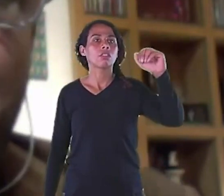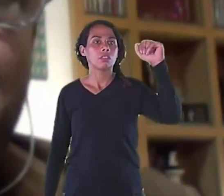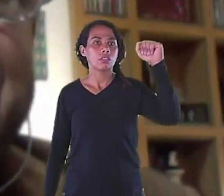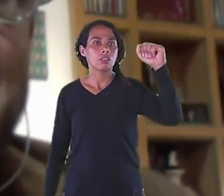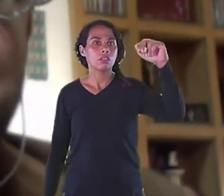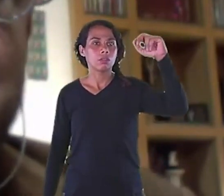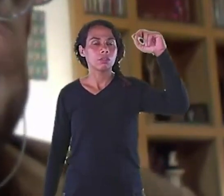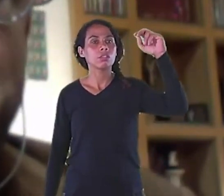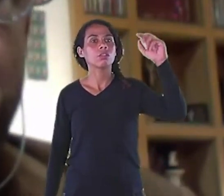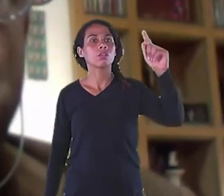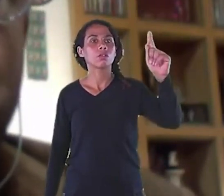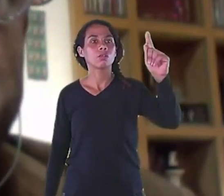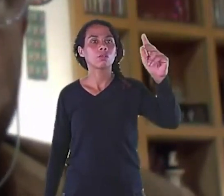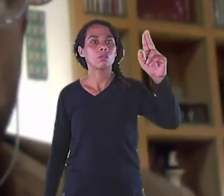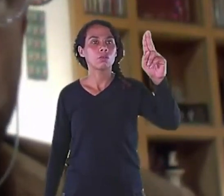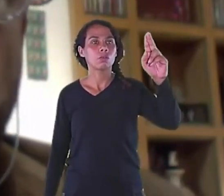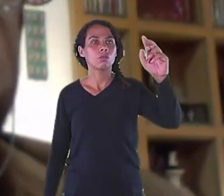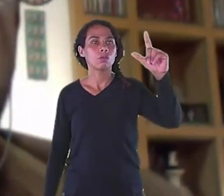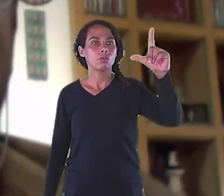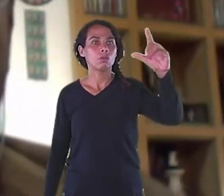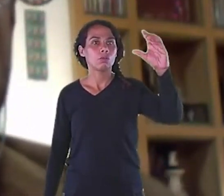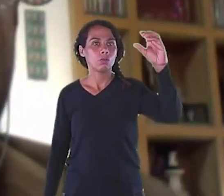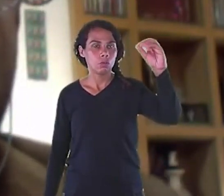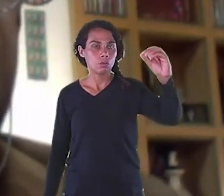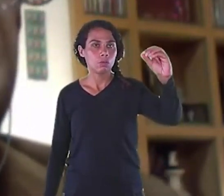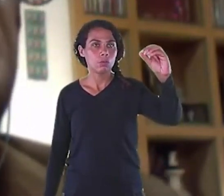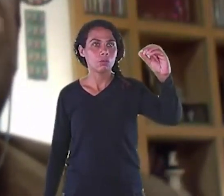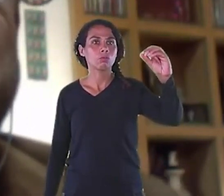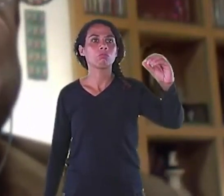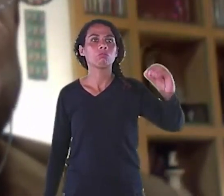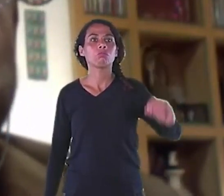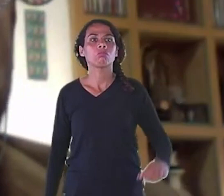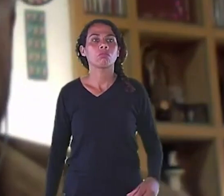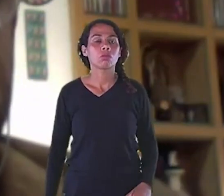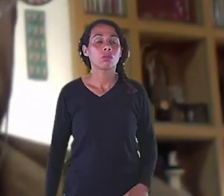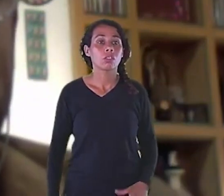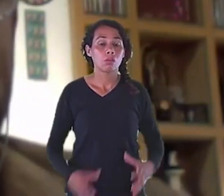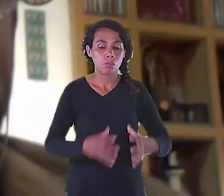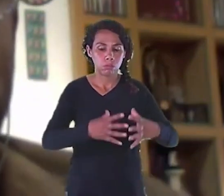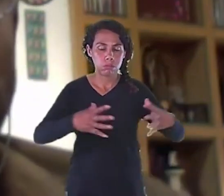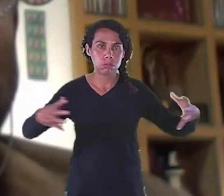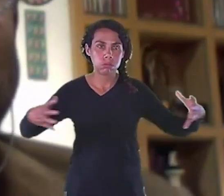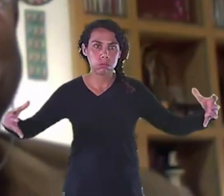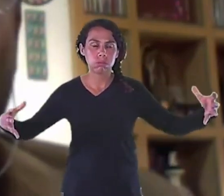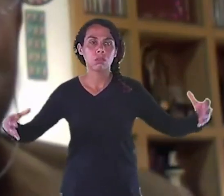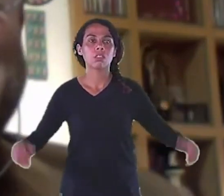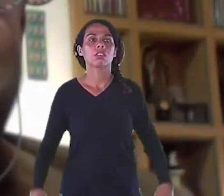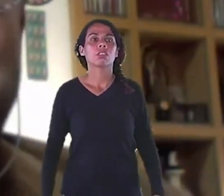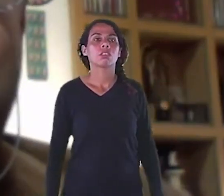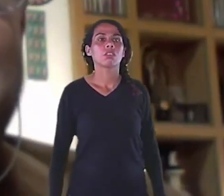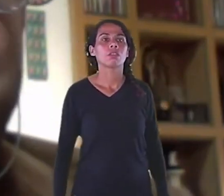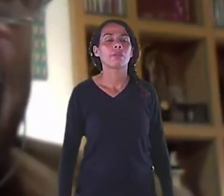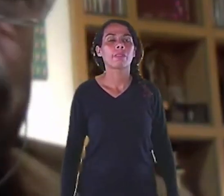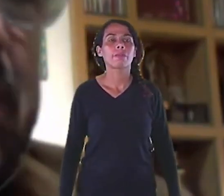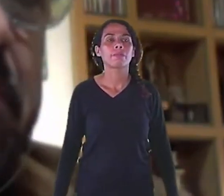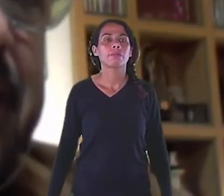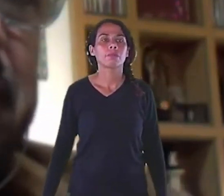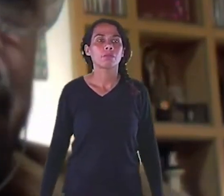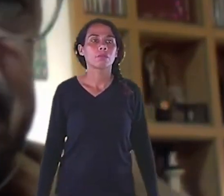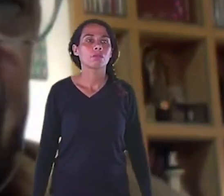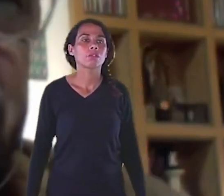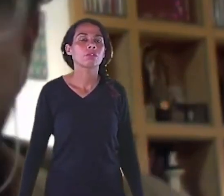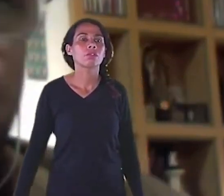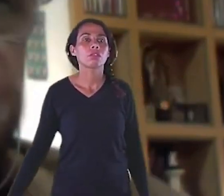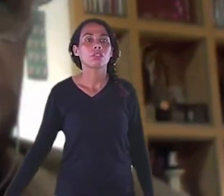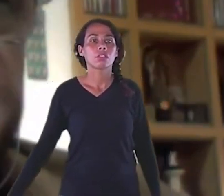Gerais A universidade Tinha oitocentos professores Nós entregamos Com mil oitocentos e sete E a coisa Que eu mais guardo De